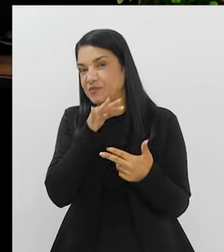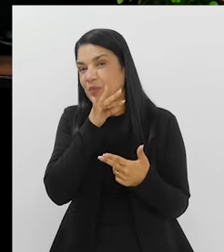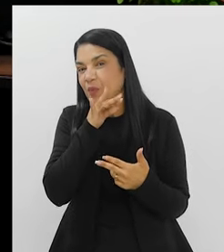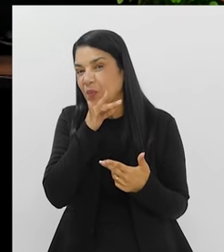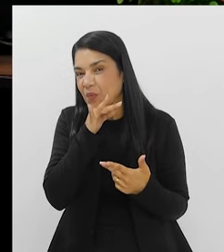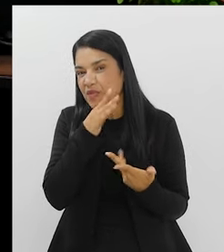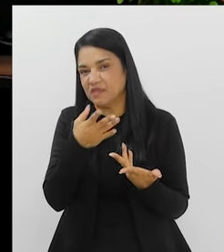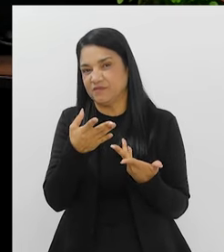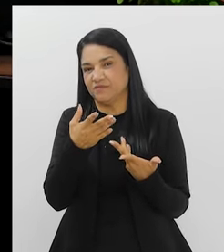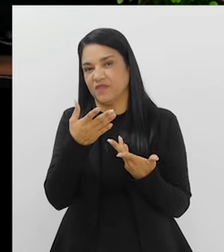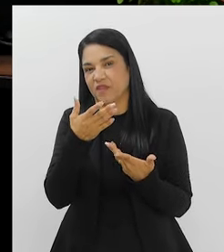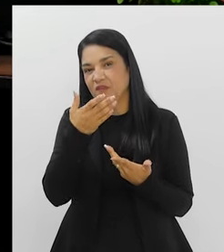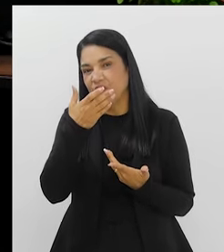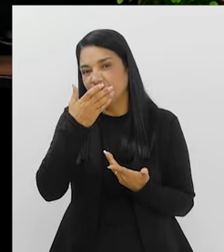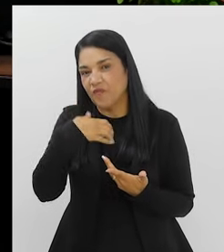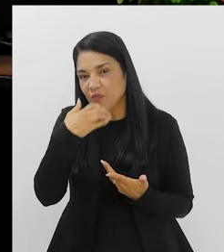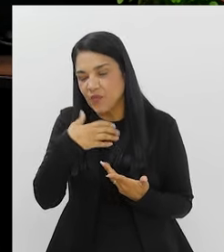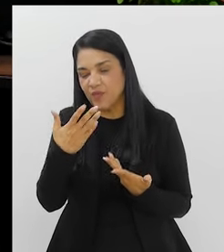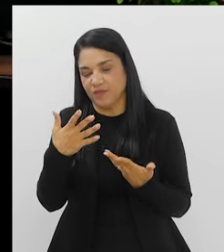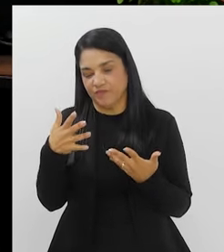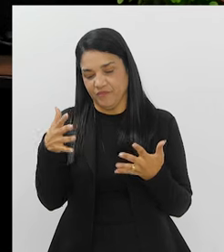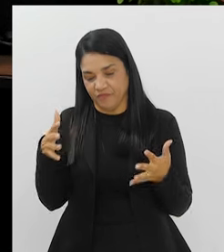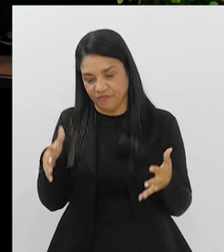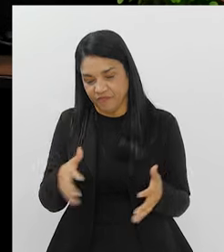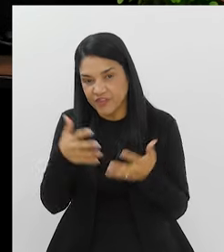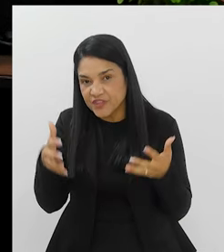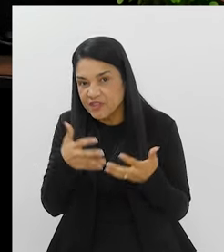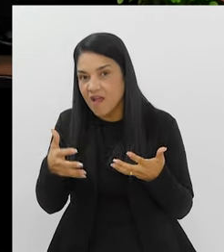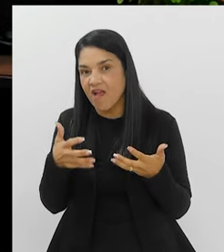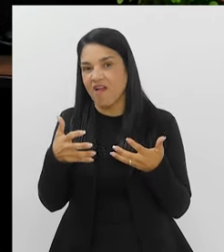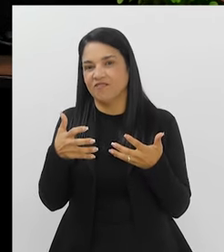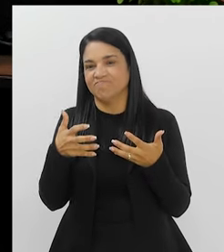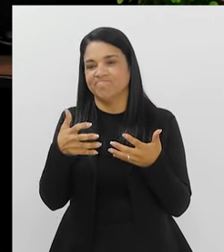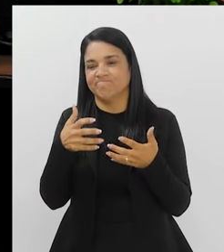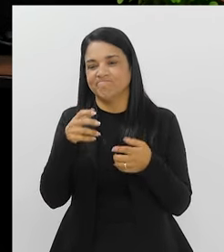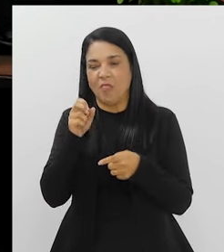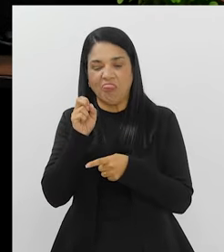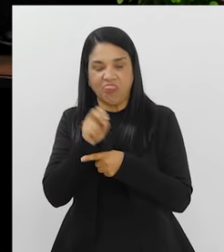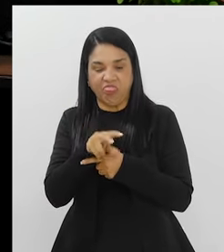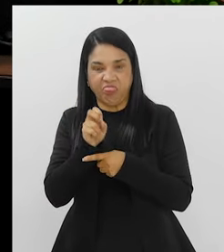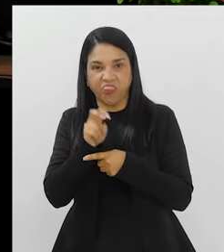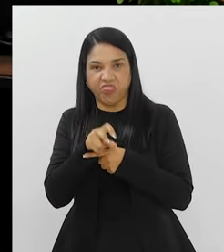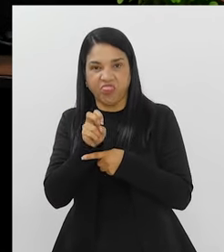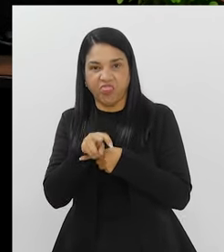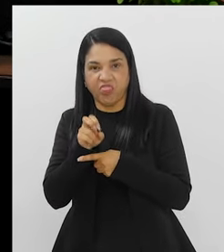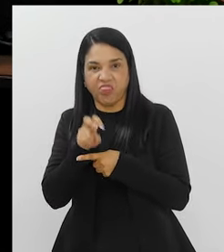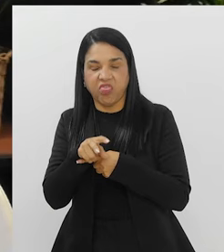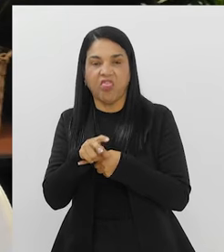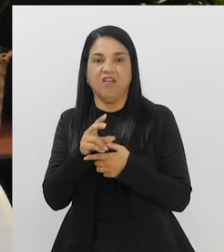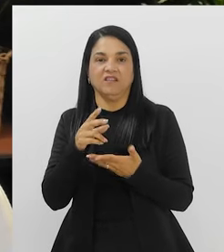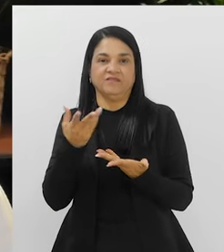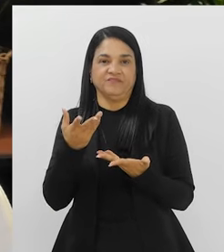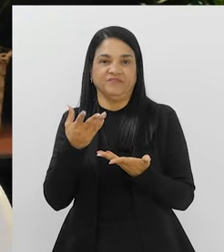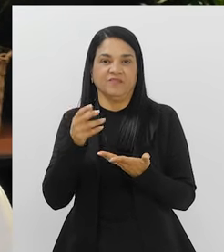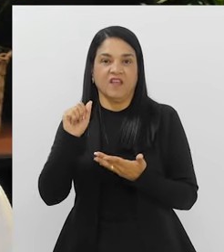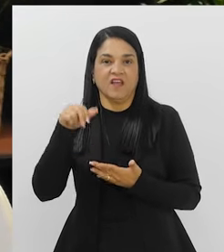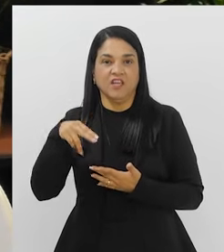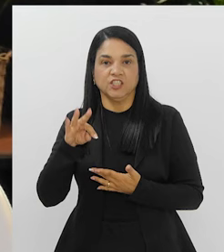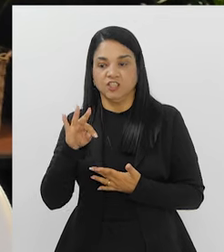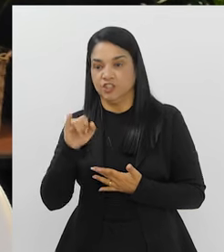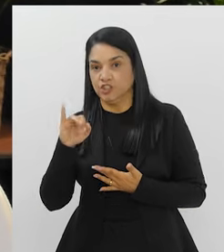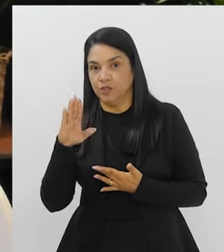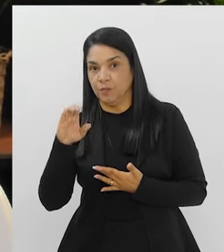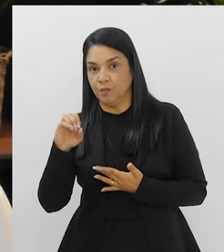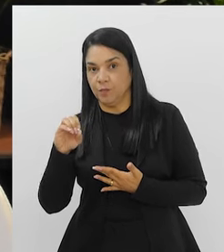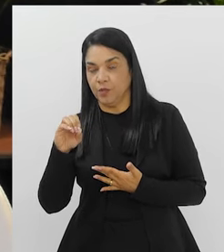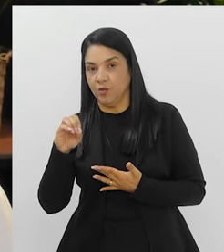Mesmo as nossas frutas, mesmo os nossos vegetais, eles estão cheios de agrotóxicos, estão cheios de antibiótico.